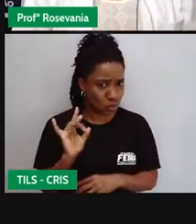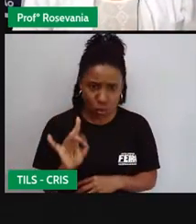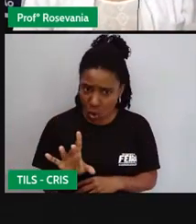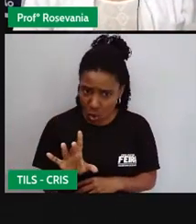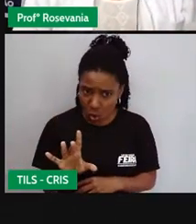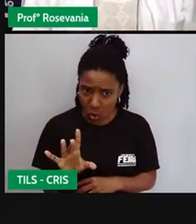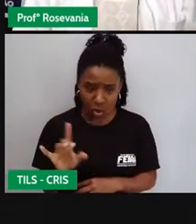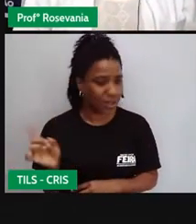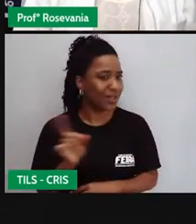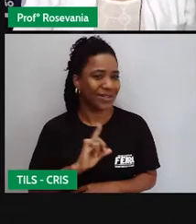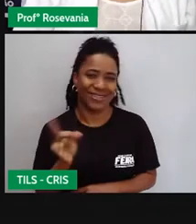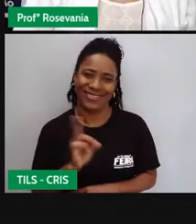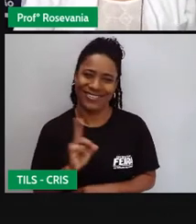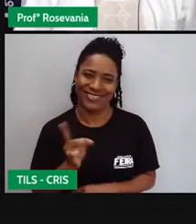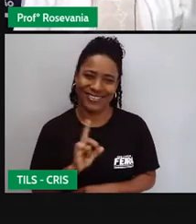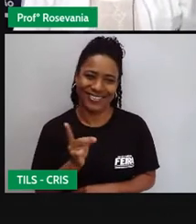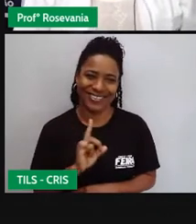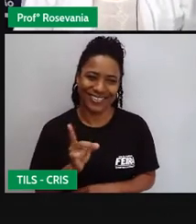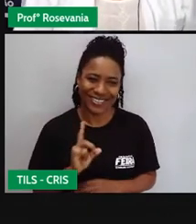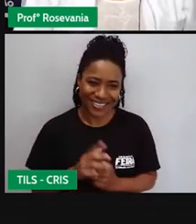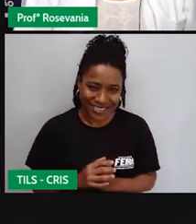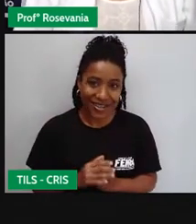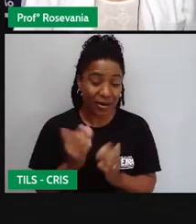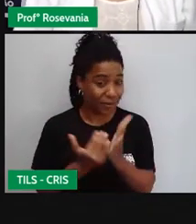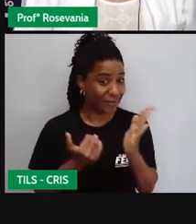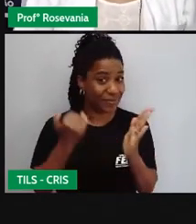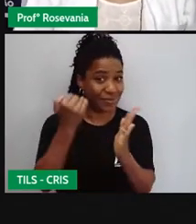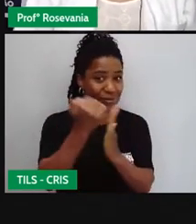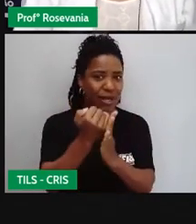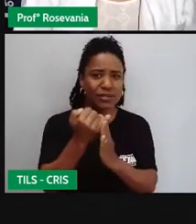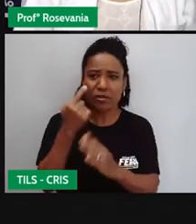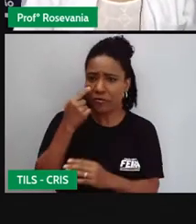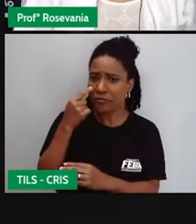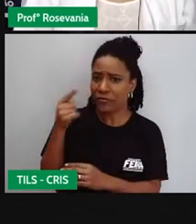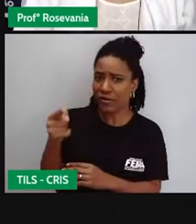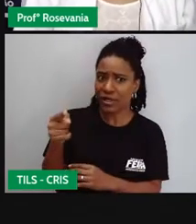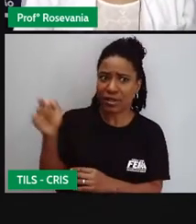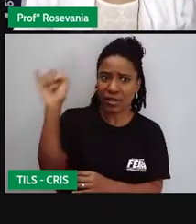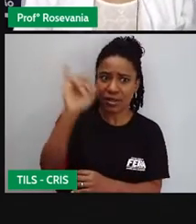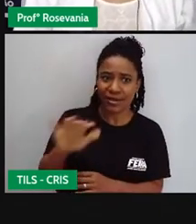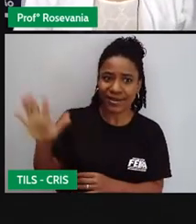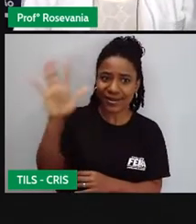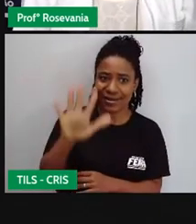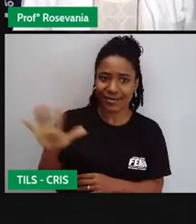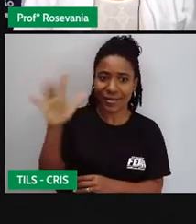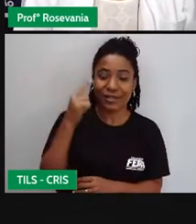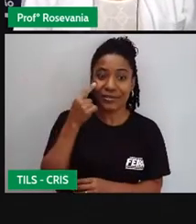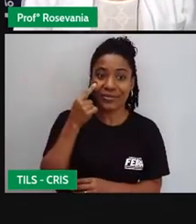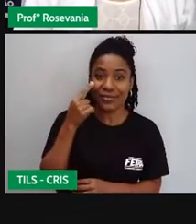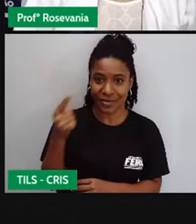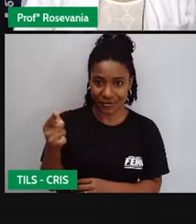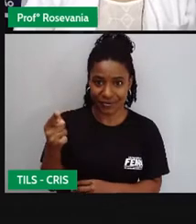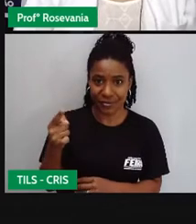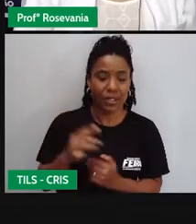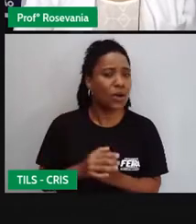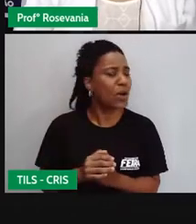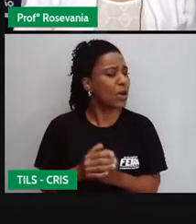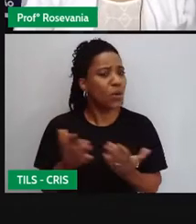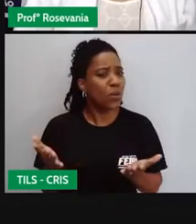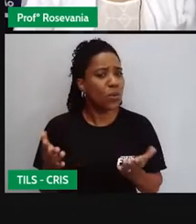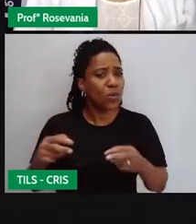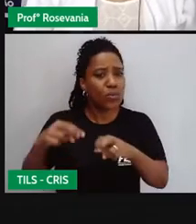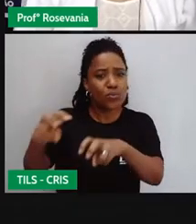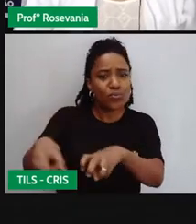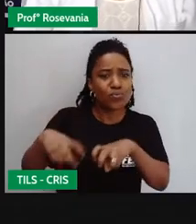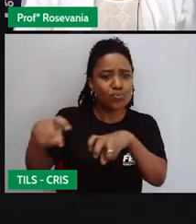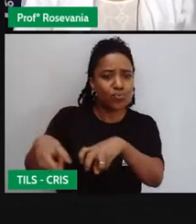Rose? Não. O que será que essa imagem tem a ver com a questão do agronegócio? É que hoje o agronegócio, ele